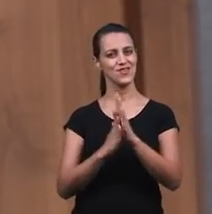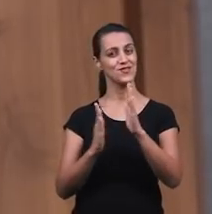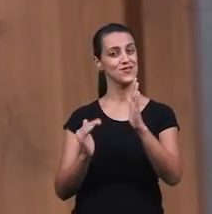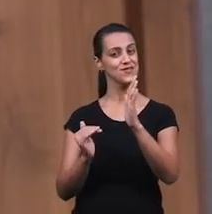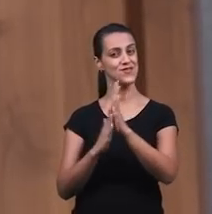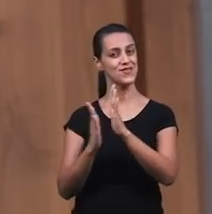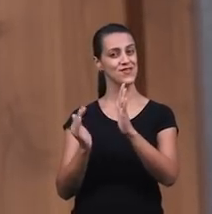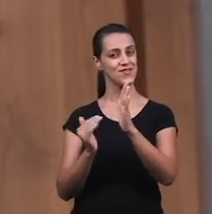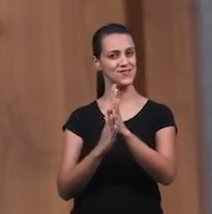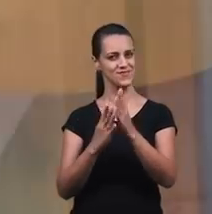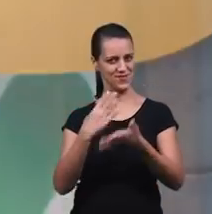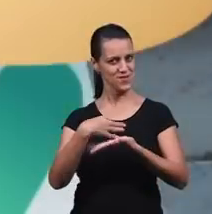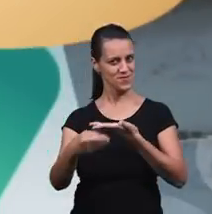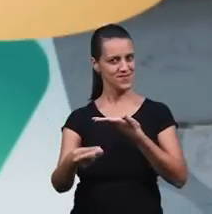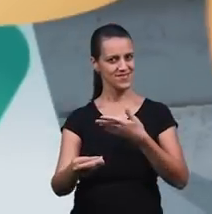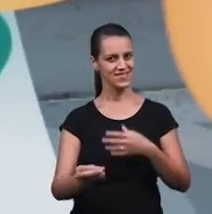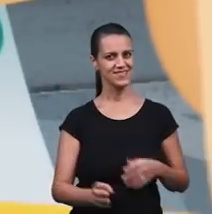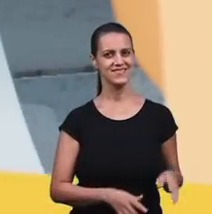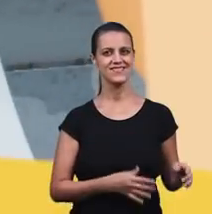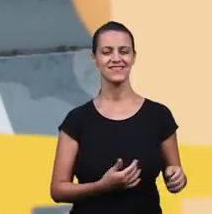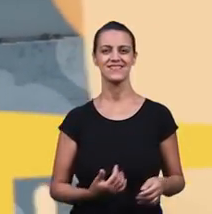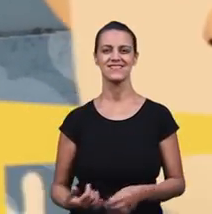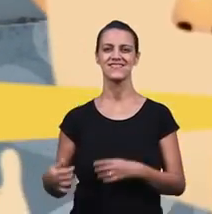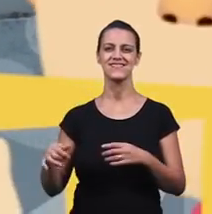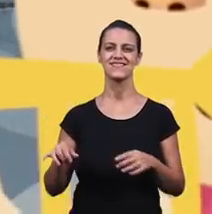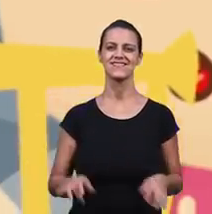diz Quero ser fiel a Ti, Senhor